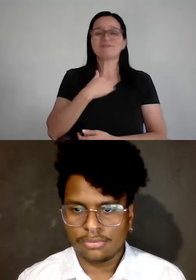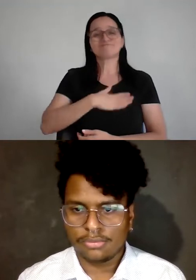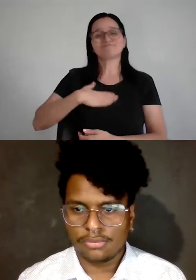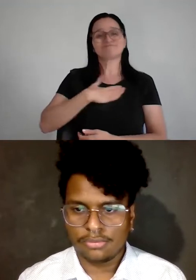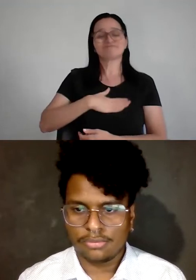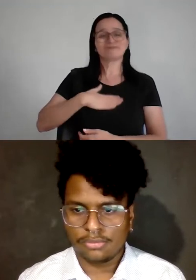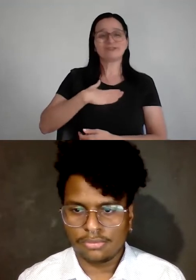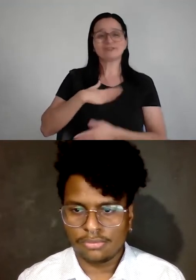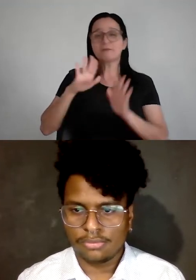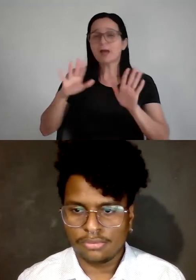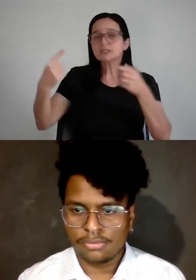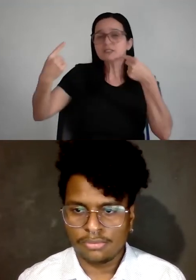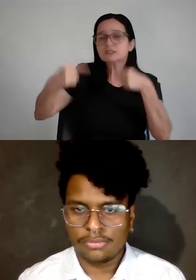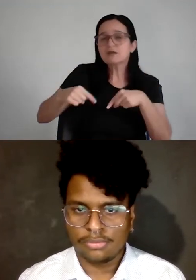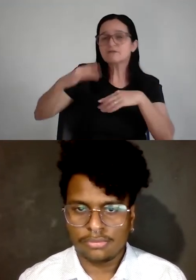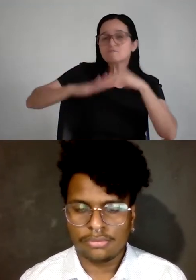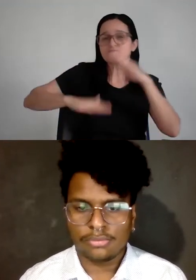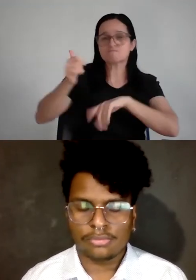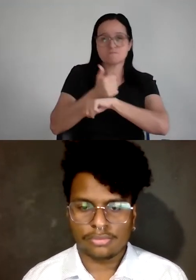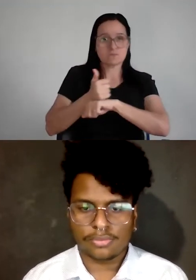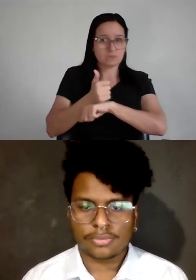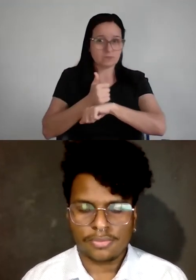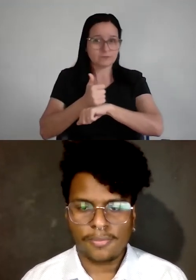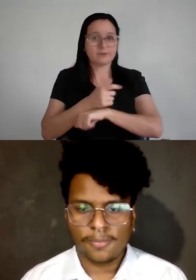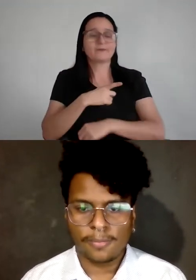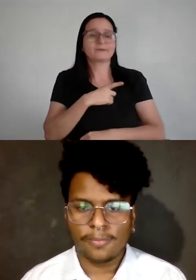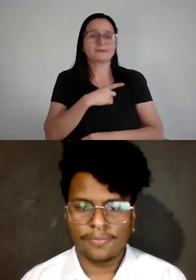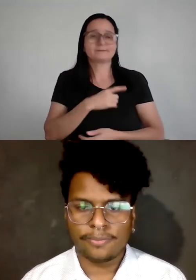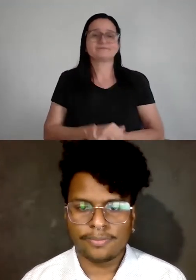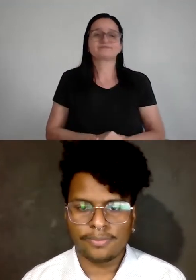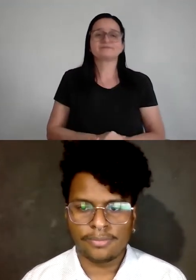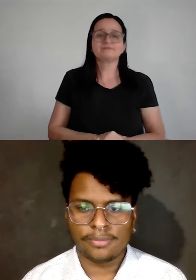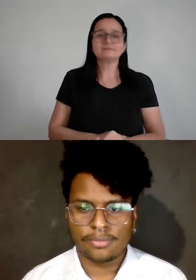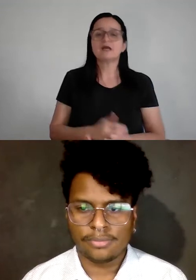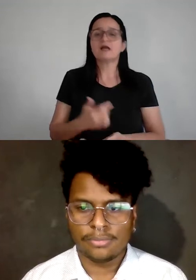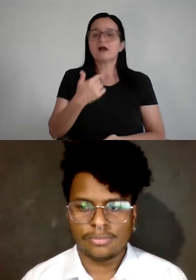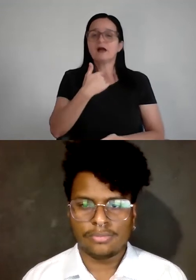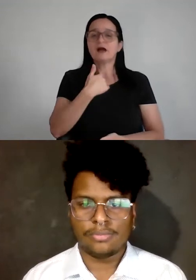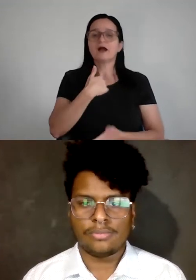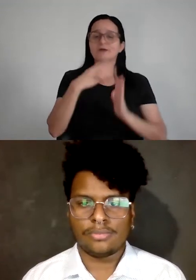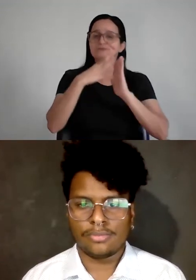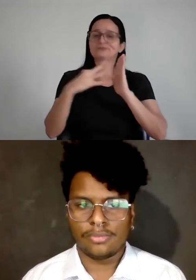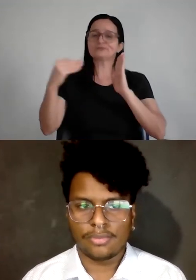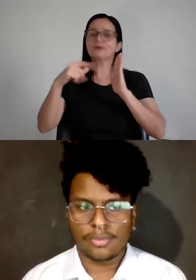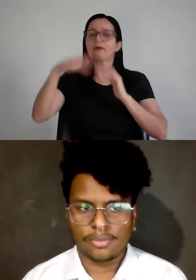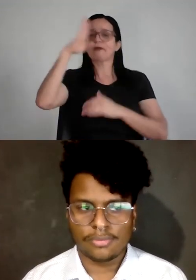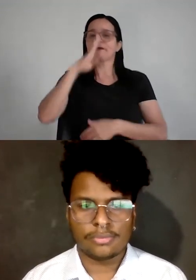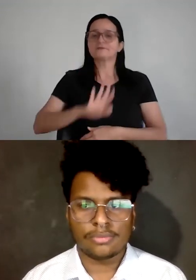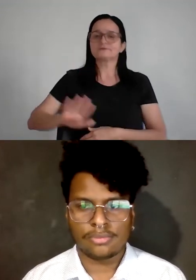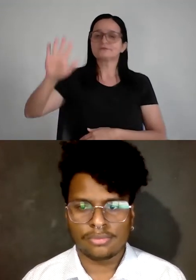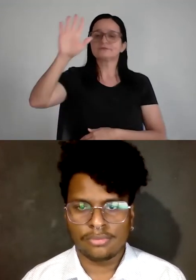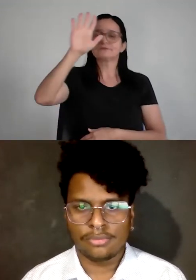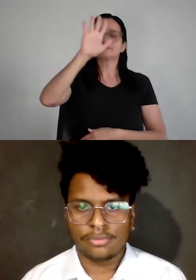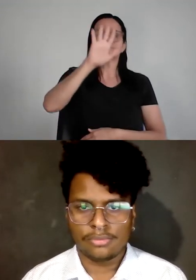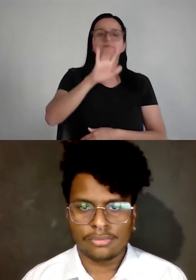um desafio profissional, sabe? Aí o laser, puta, eu passei uma referência nível nacional, aí consultor,